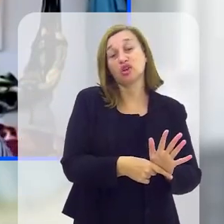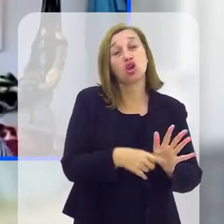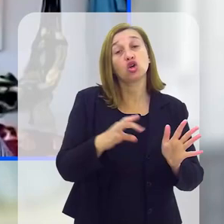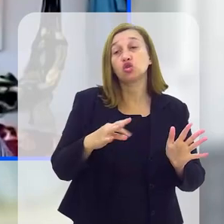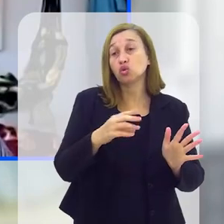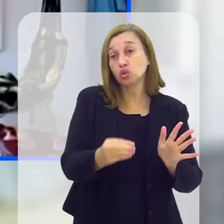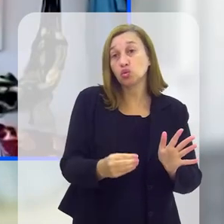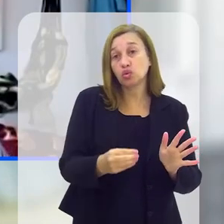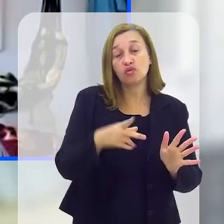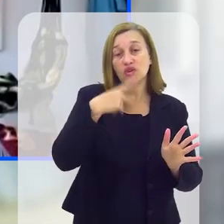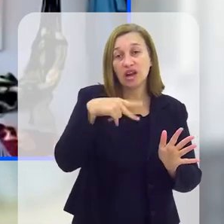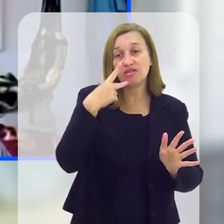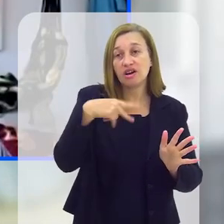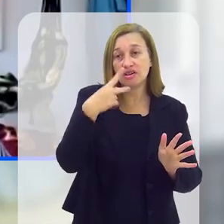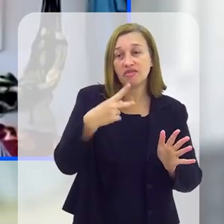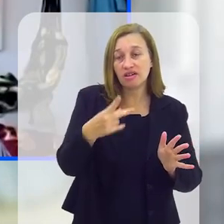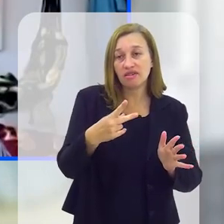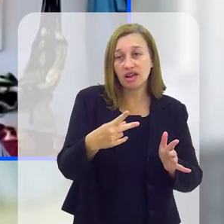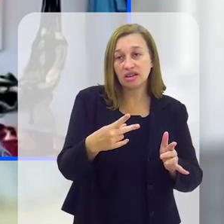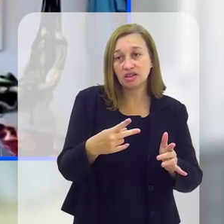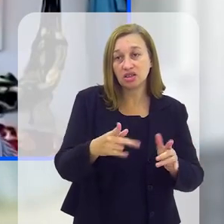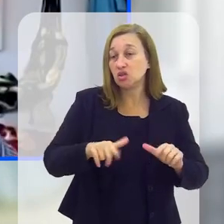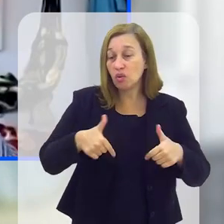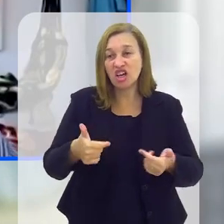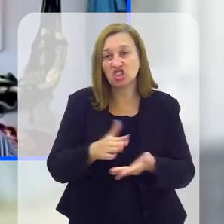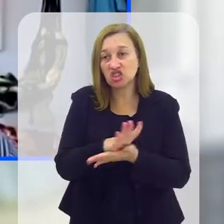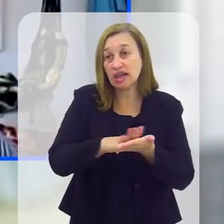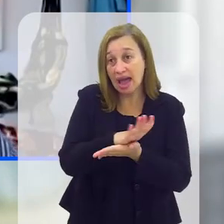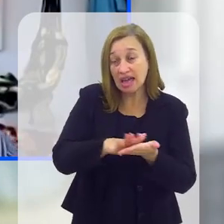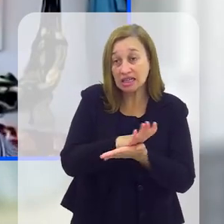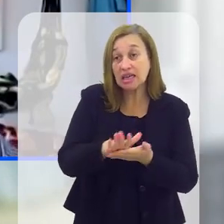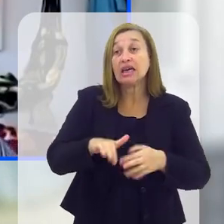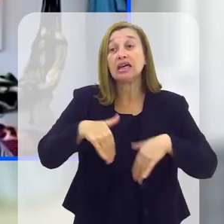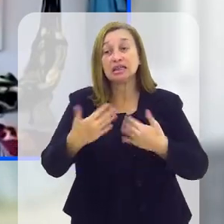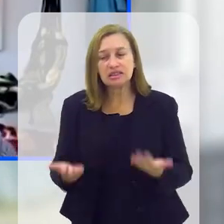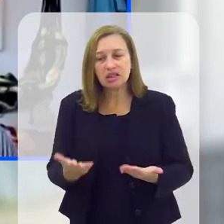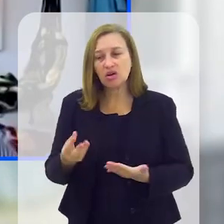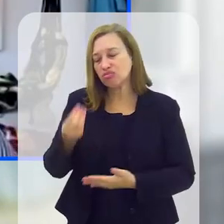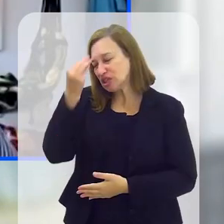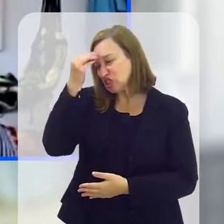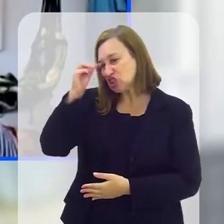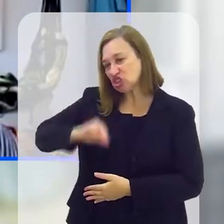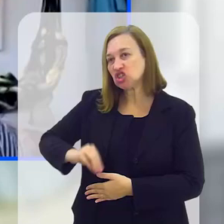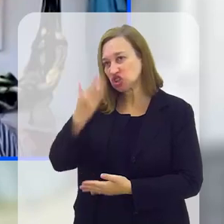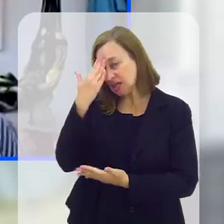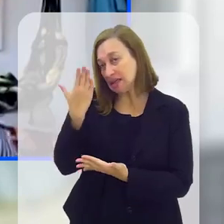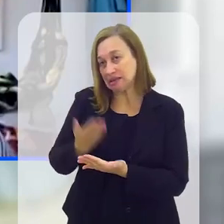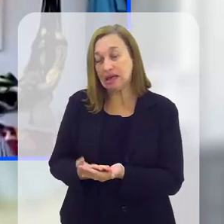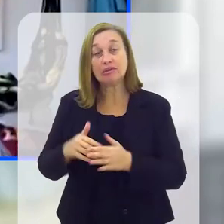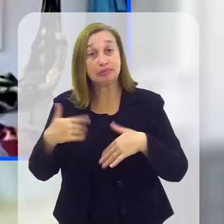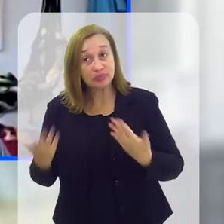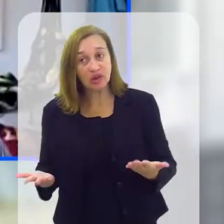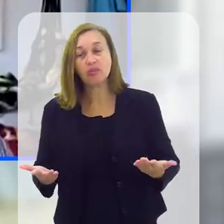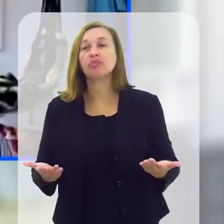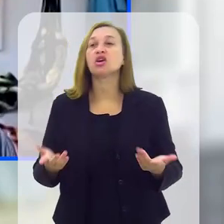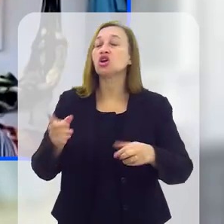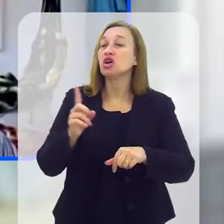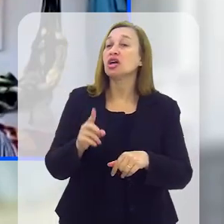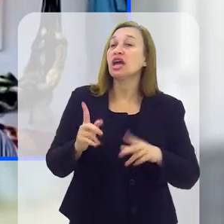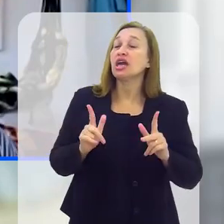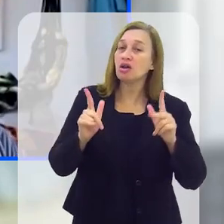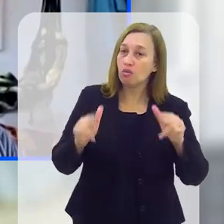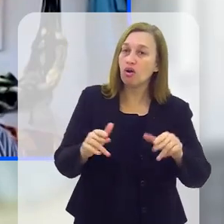todo mundo que fala com eles, comete o mesmo esterionato que eles cometeram quando eles estavam em liberdade.